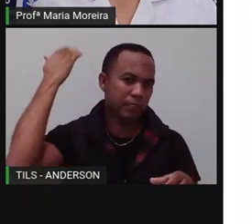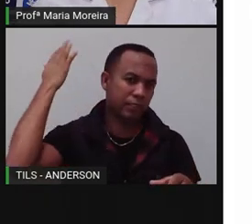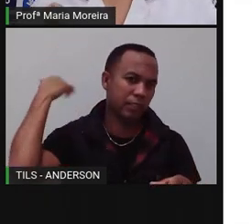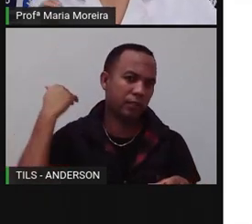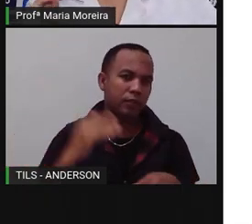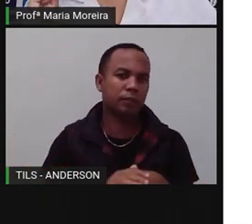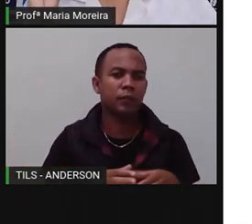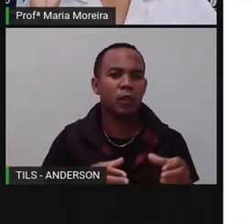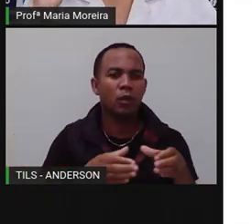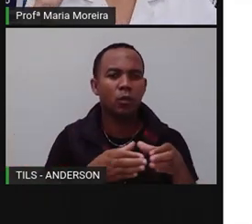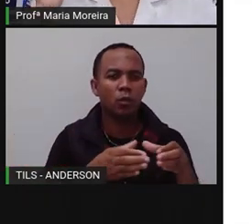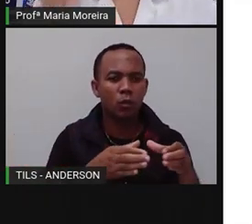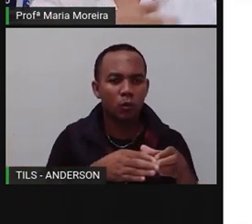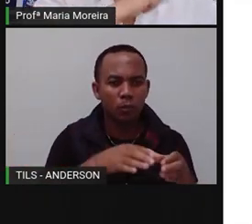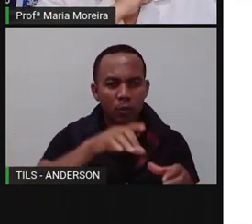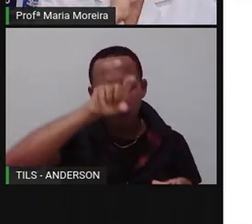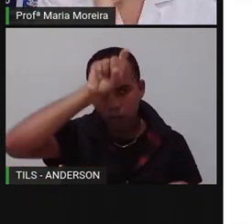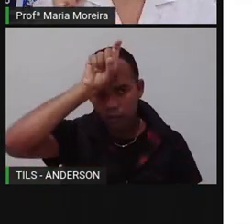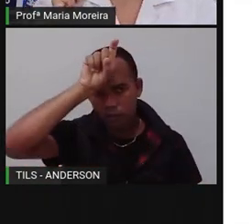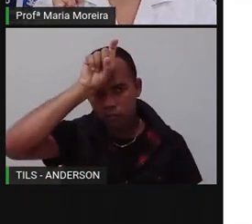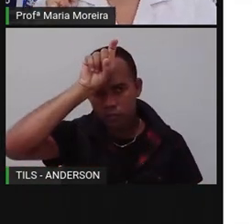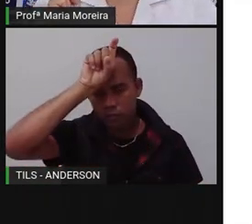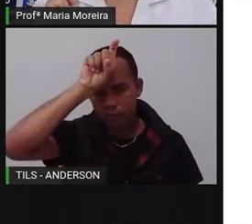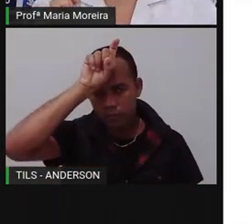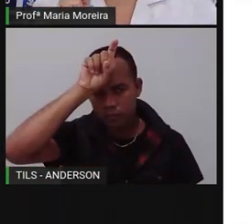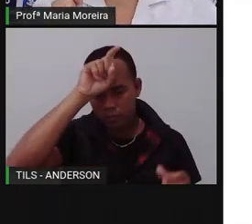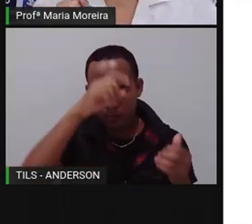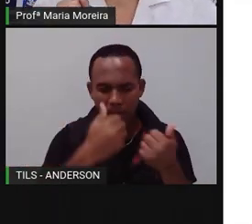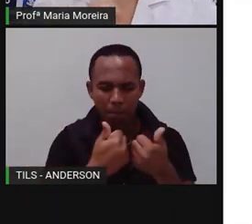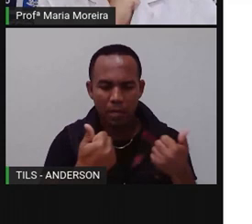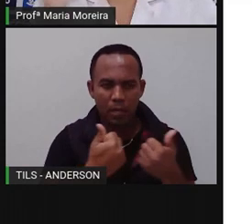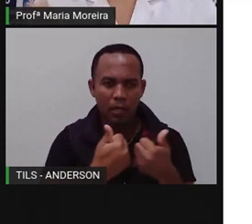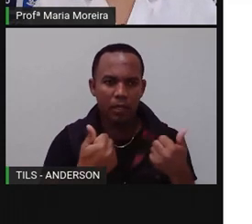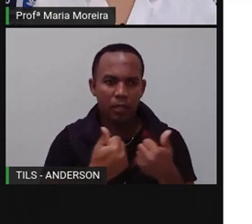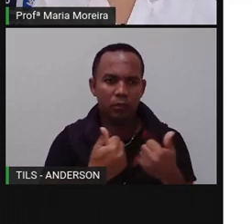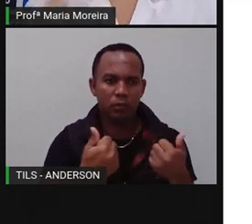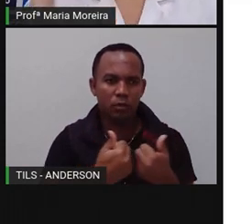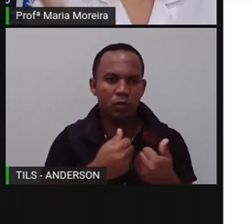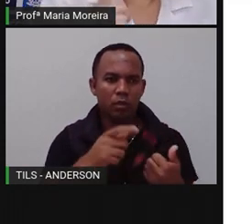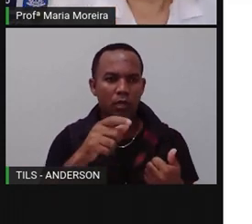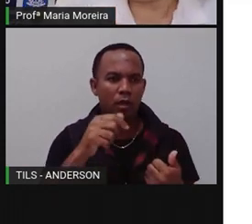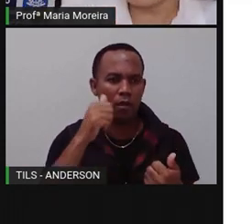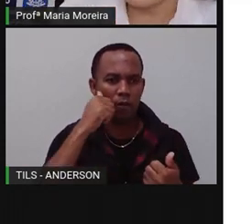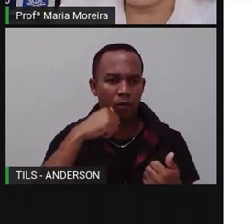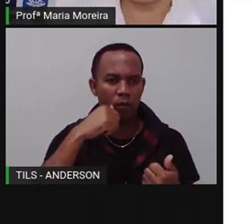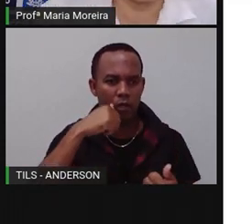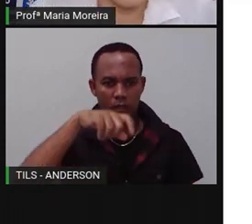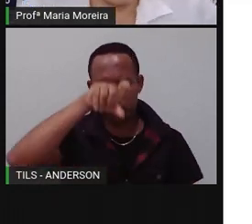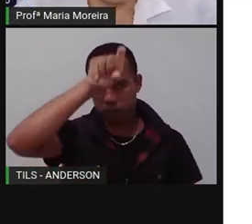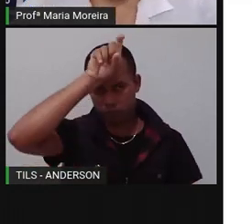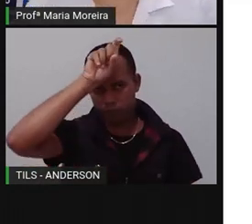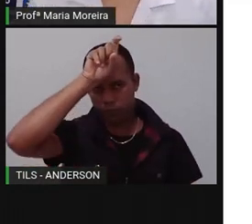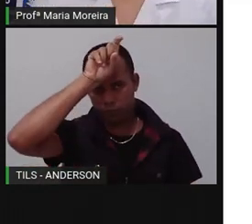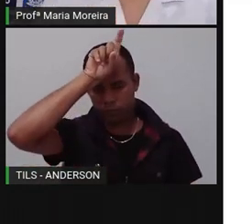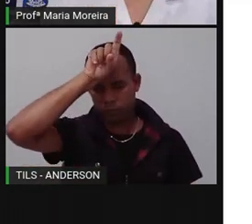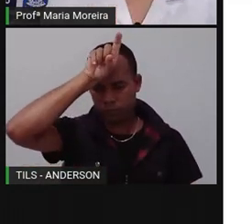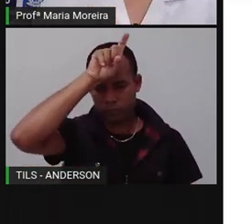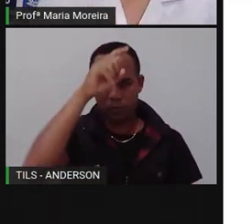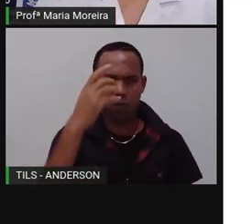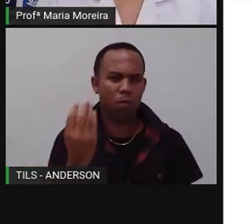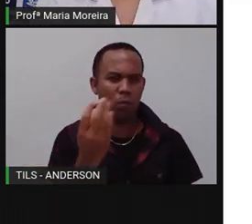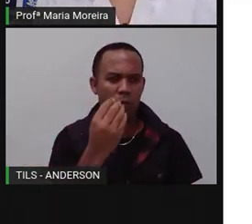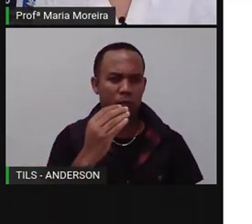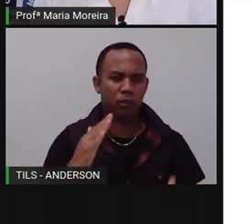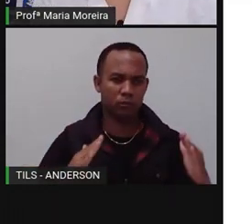civilização egípcia, ela se desenvolveu às margens do Rio Nilo, né, Cleópatra lá, margem do Rio Nilo, os faraós, né,